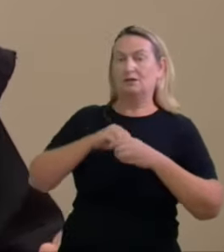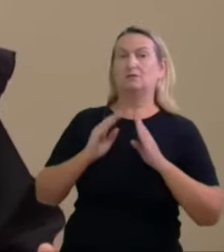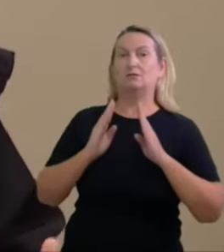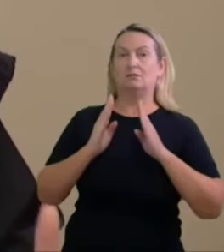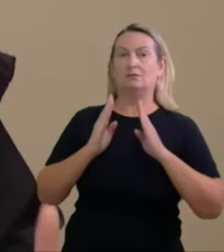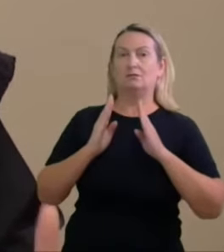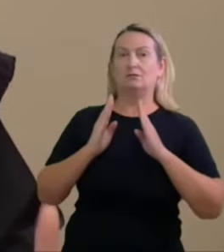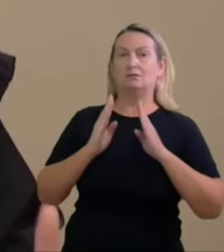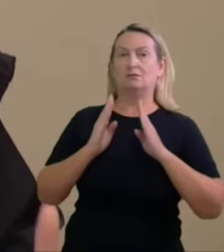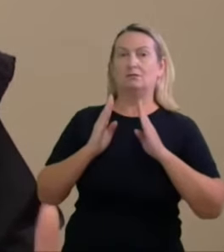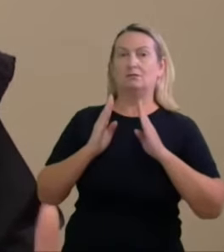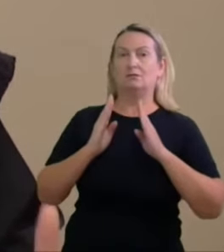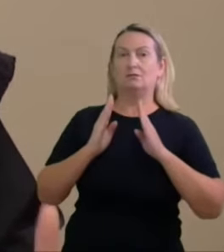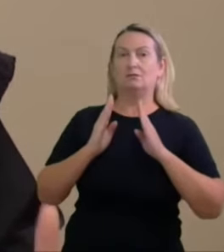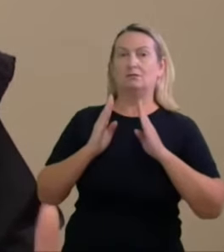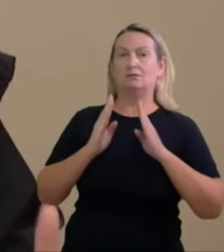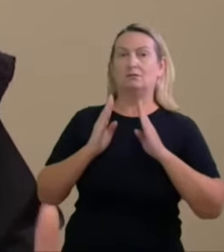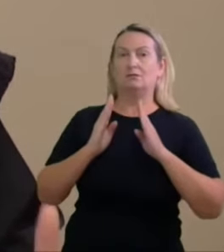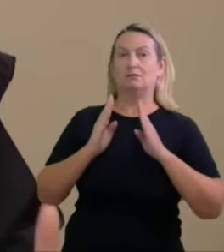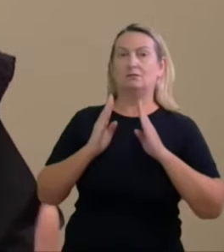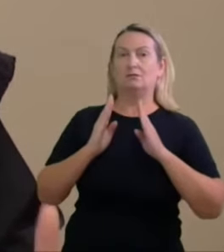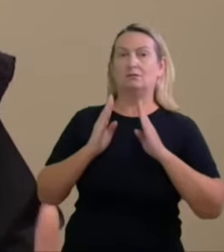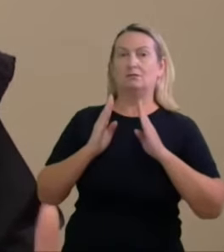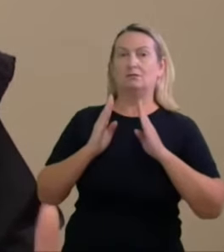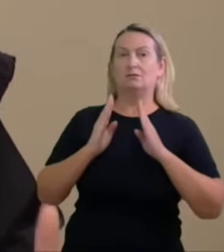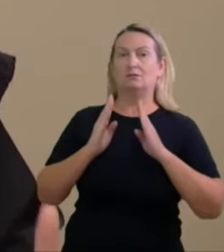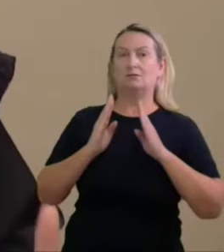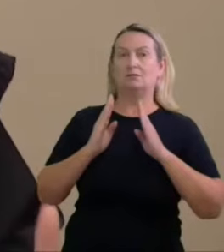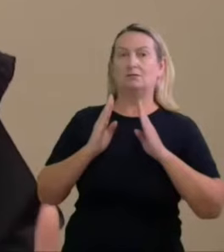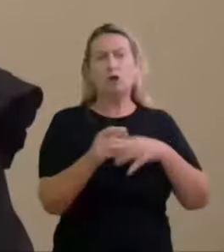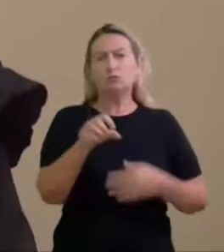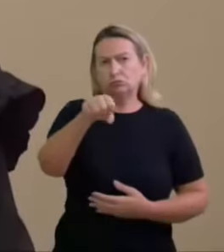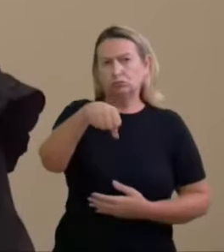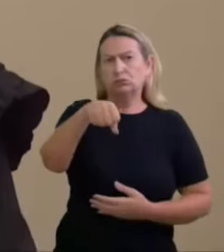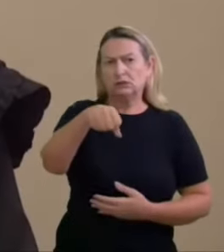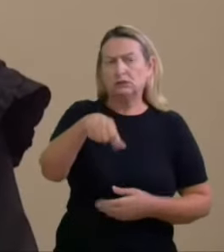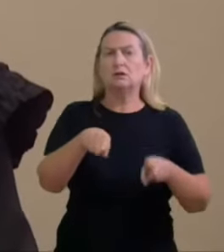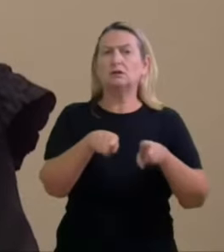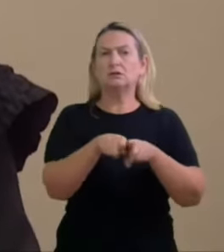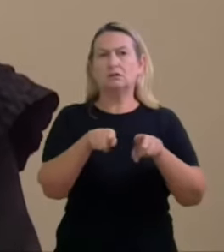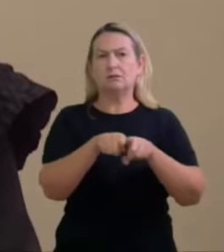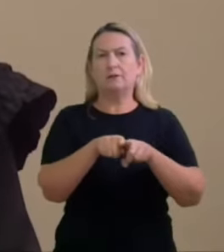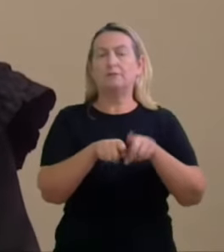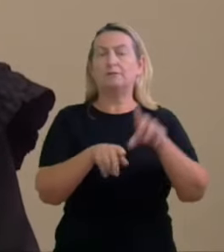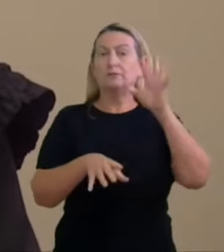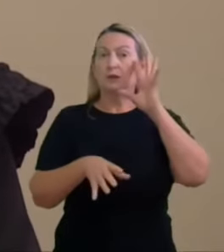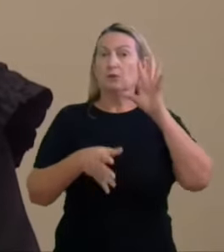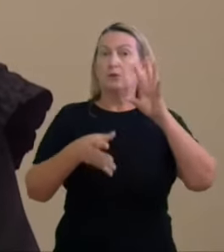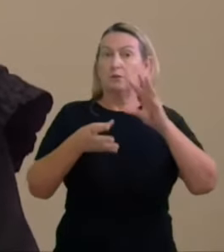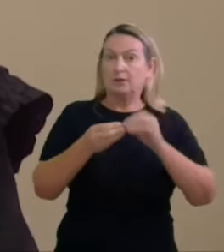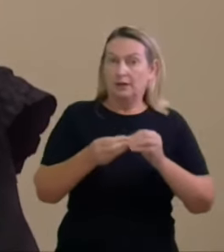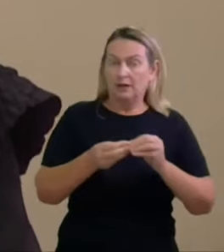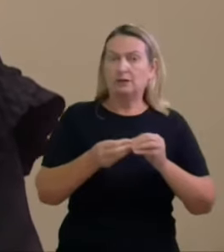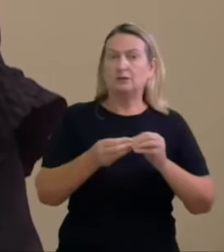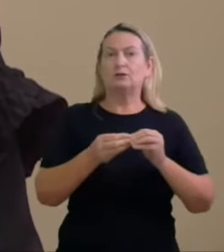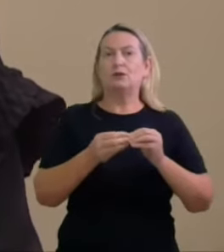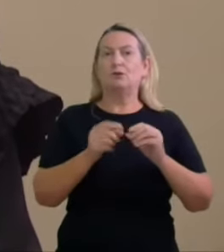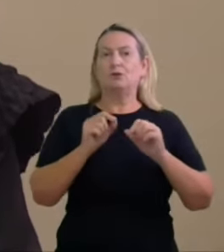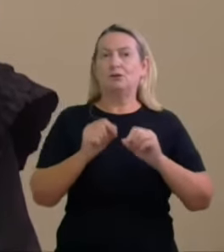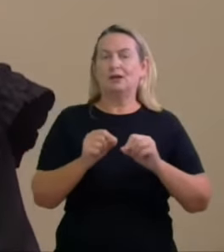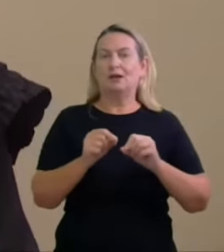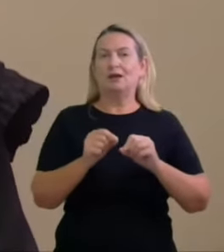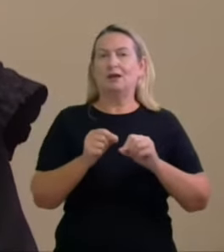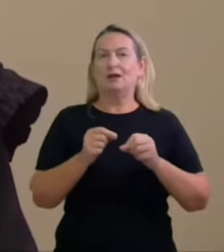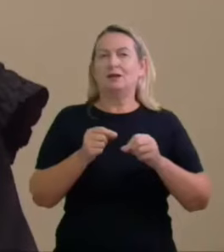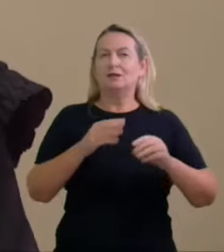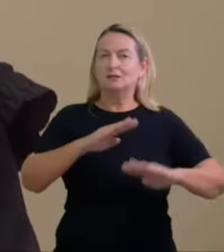também nas mídias sociais isso repercute também então eu entendo que esses atos que foram isolados em